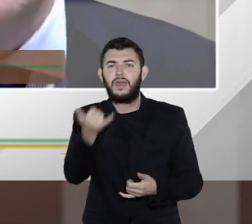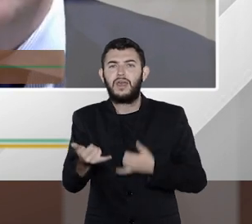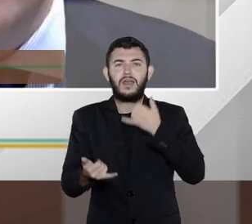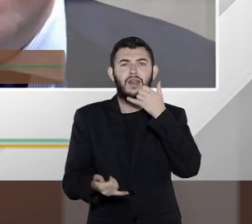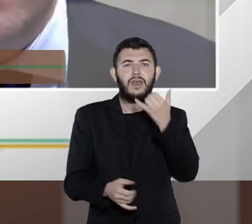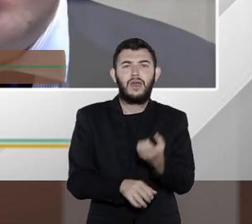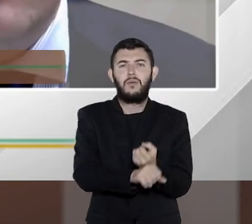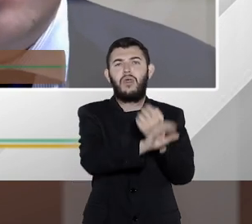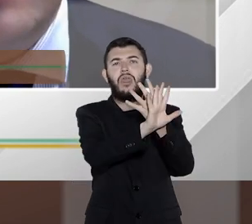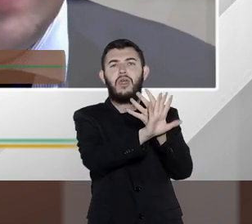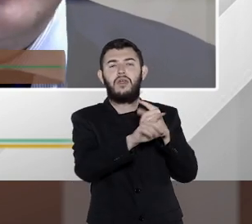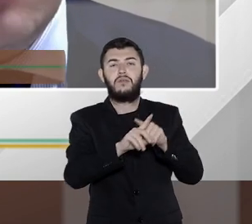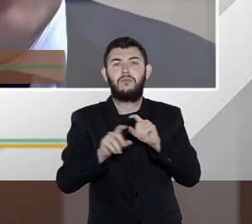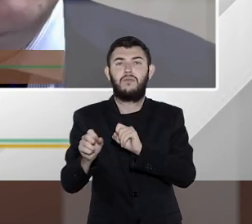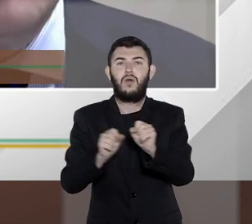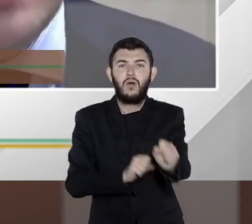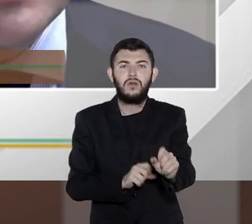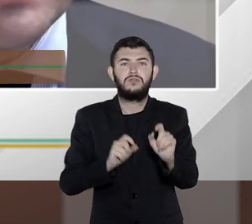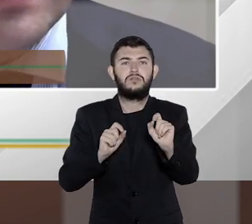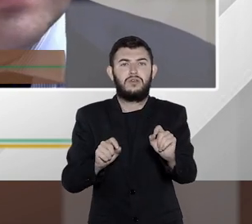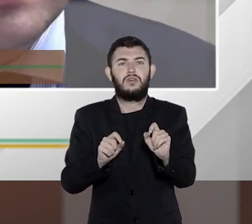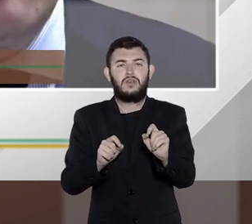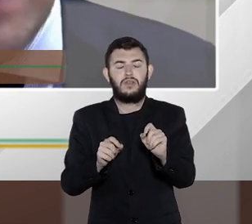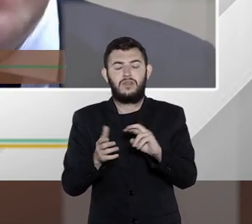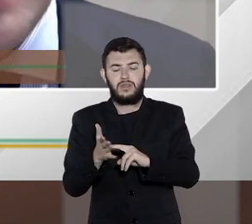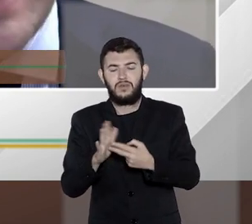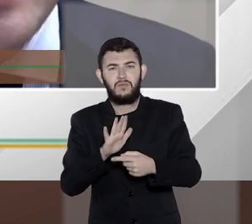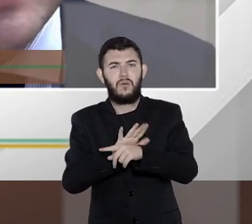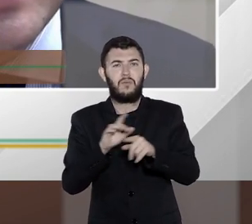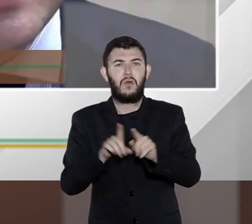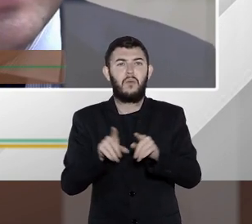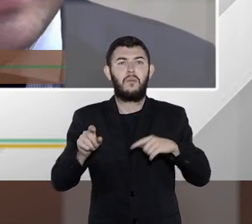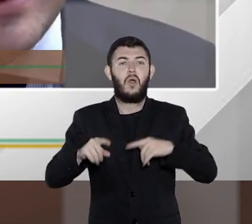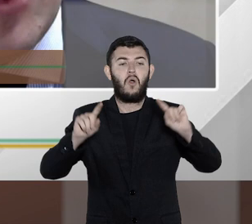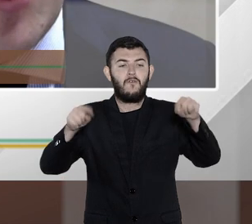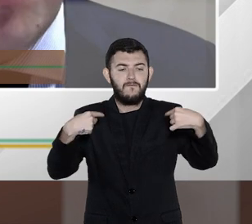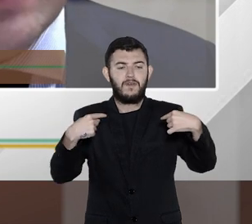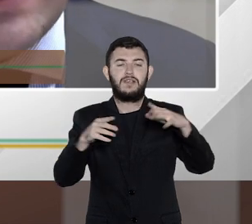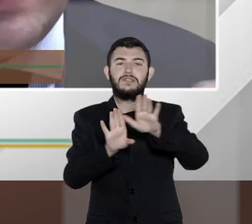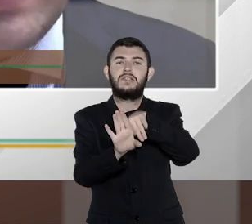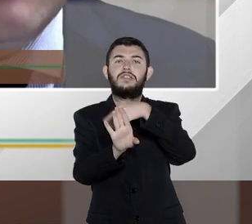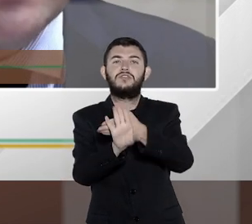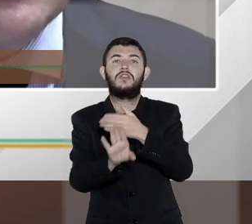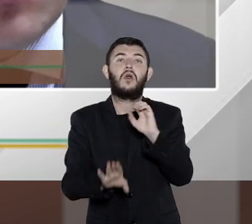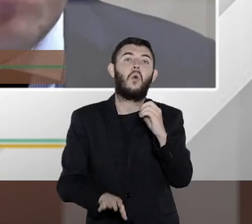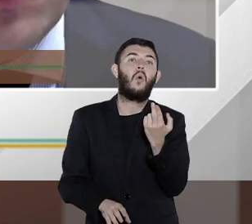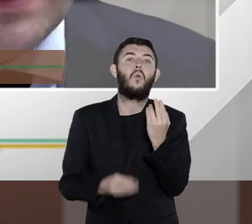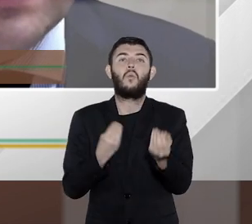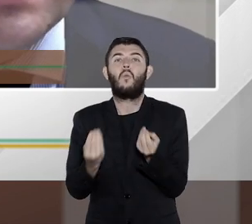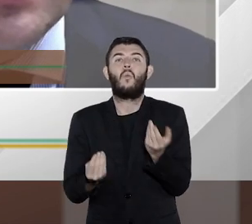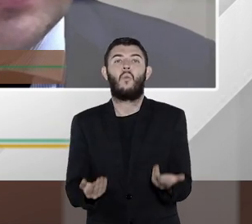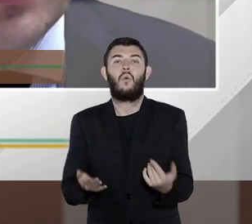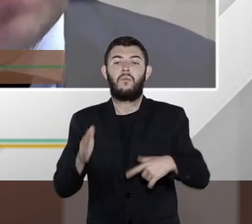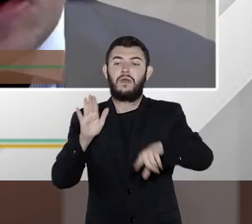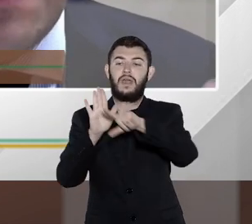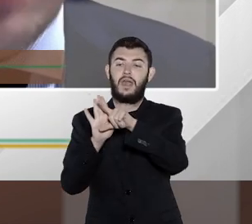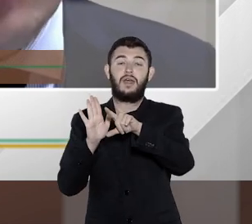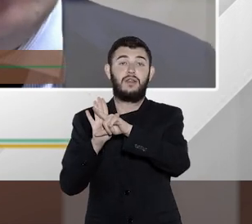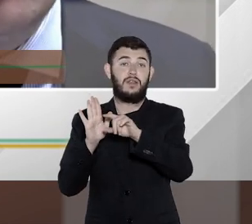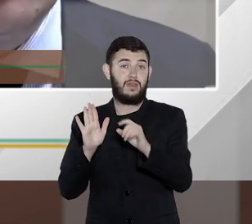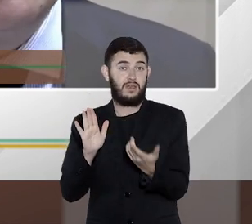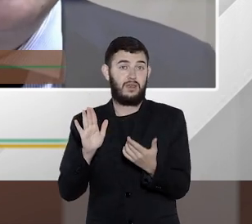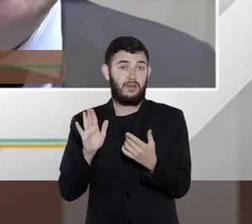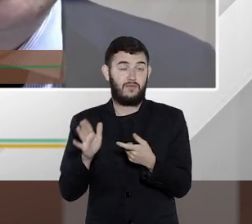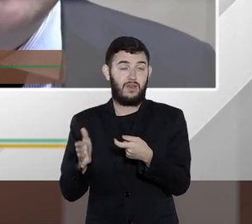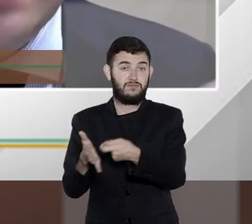pode-se verificar até uma ofensa de forma indireta como que a lei vai se comportar nesse sentido ou